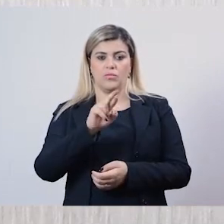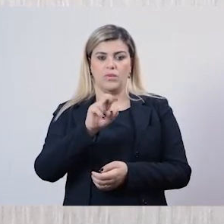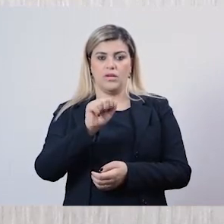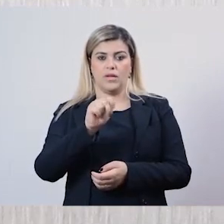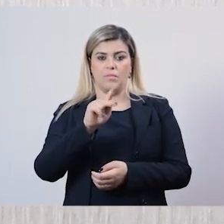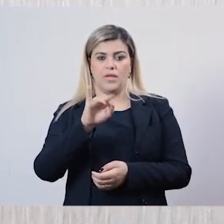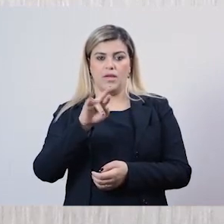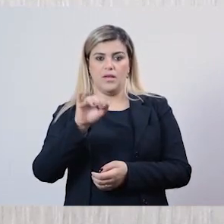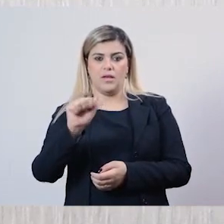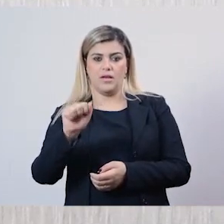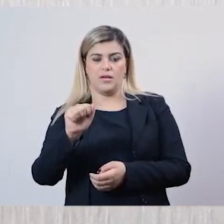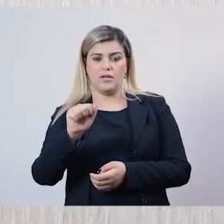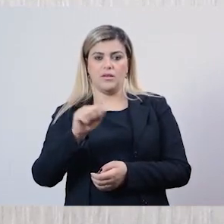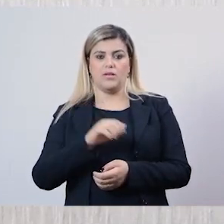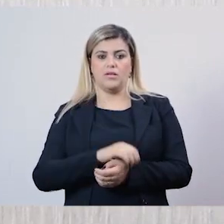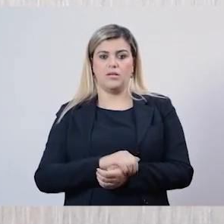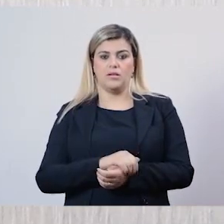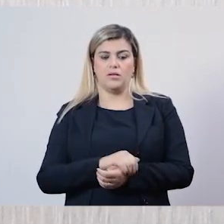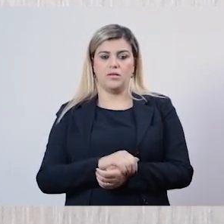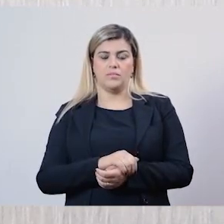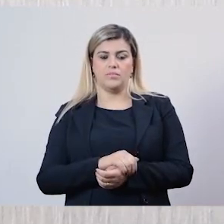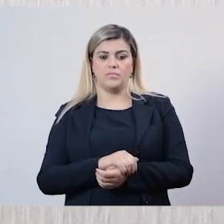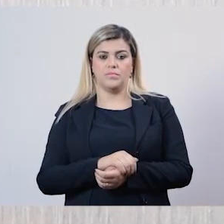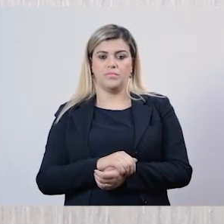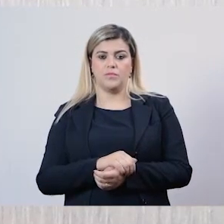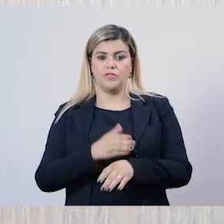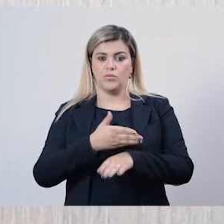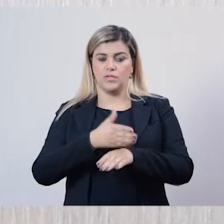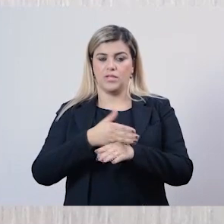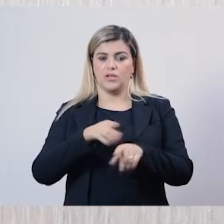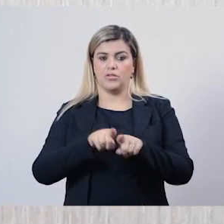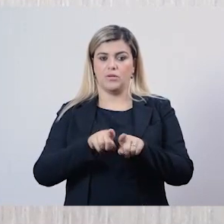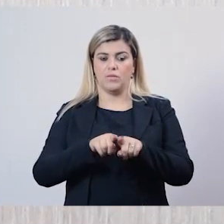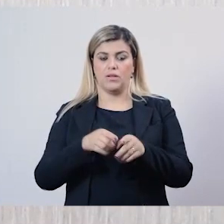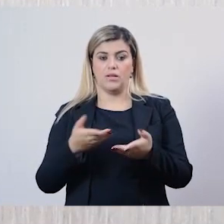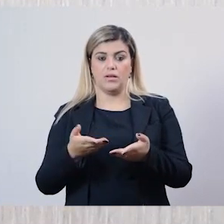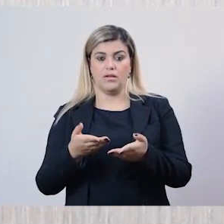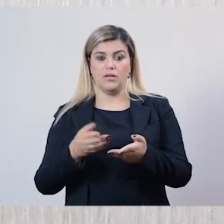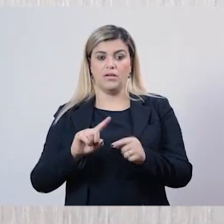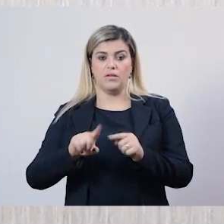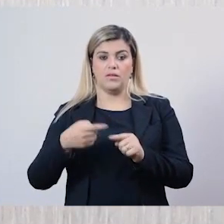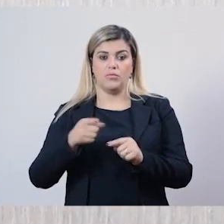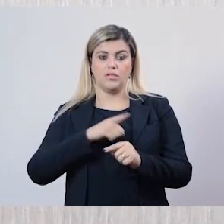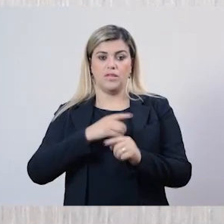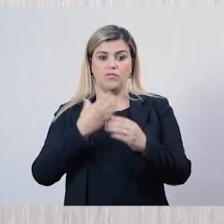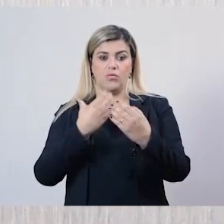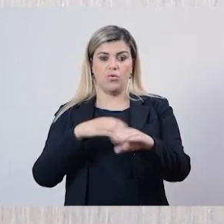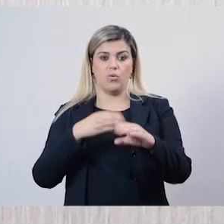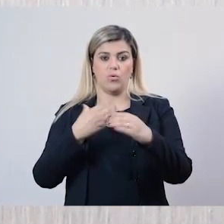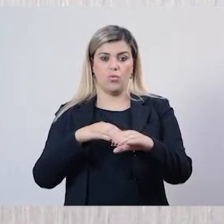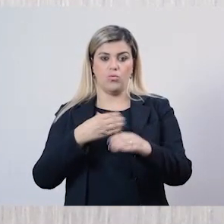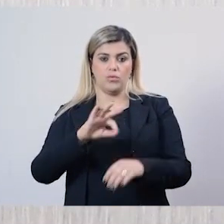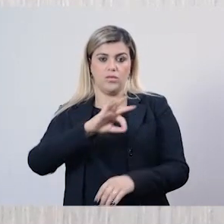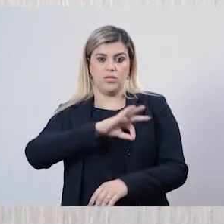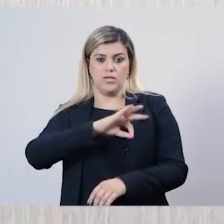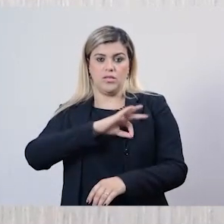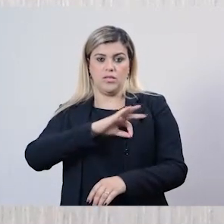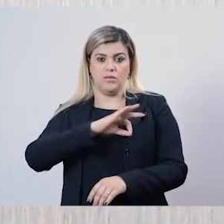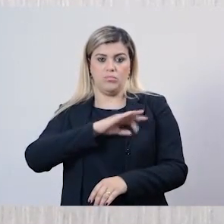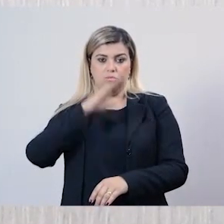fiz o estágio também no Arapiara. E logo em seguida teve o concurso da Polícia Militar, foi que eu